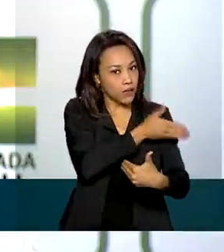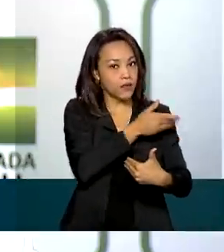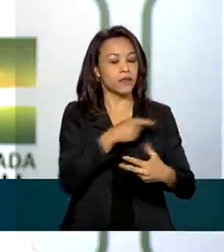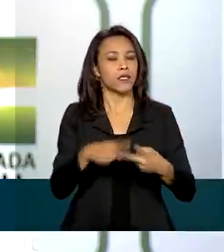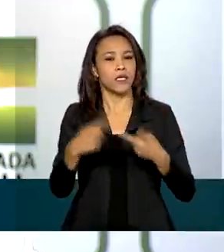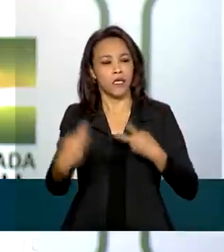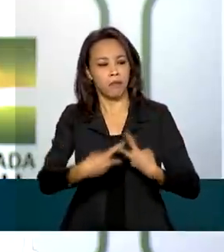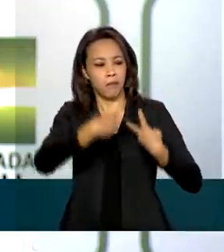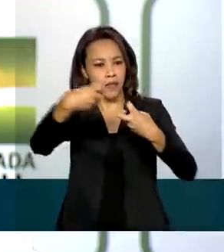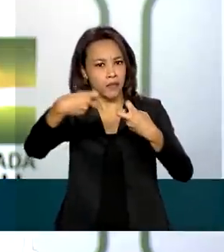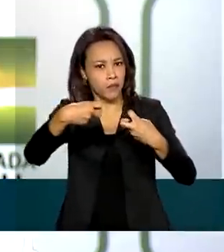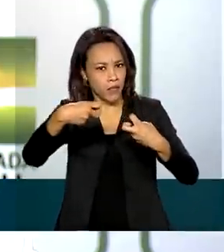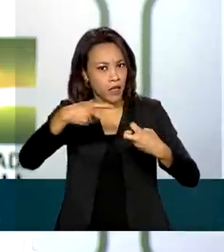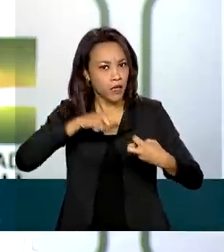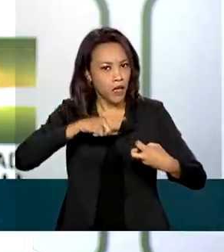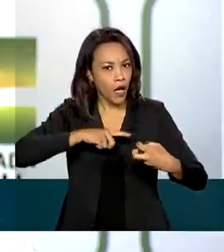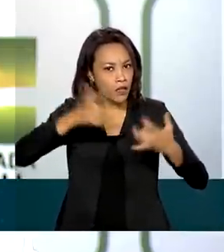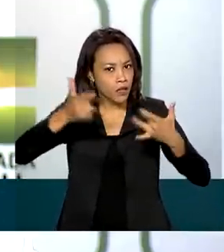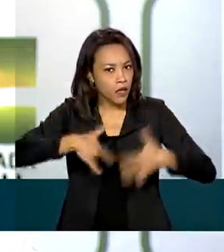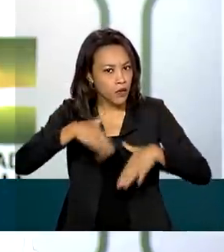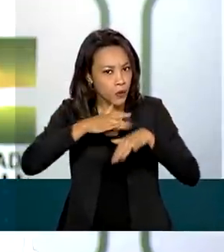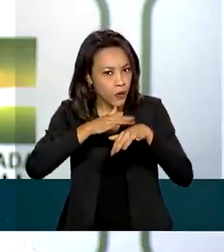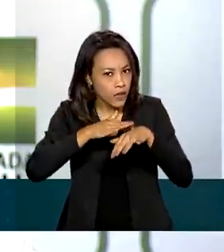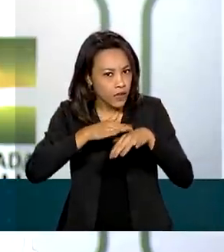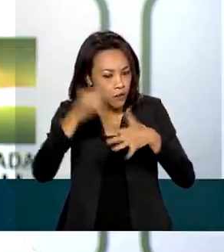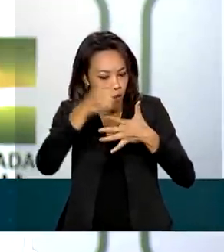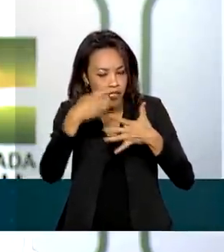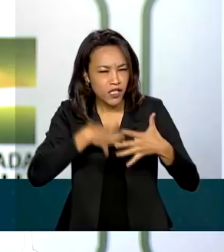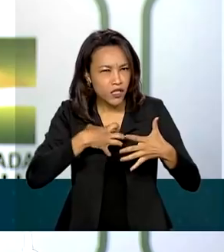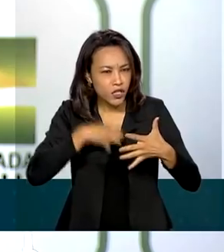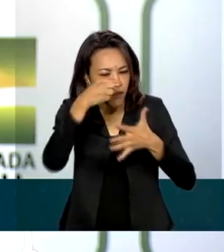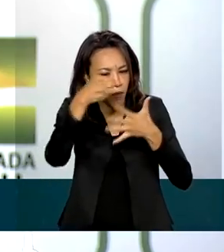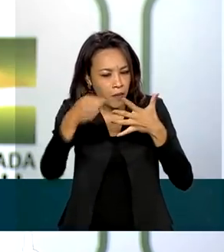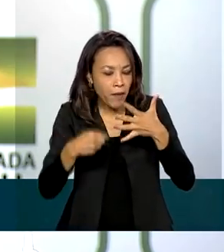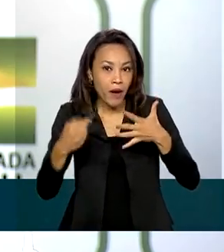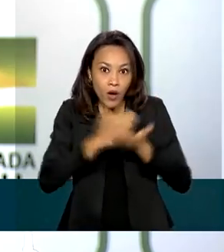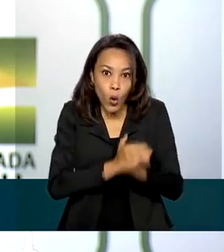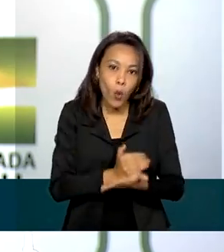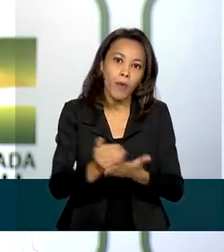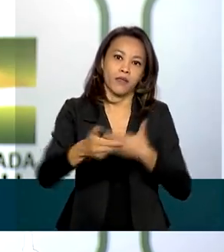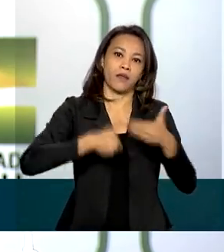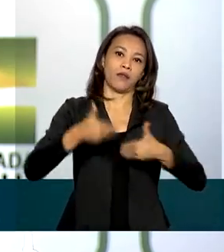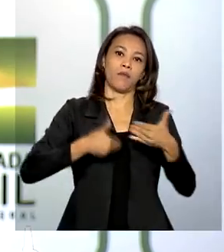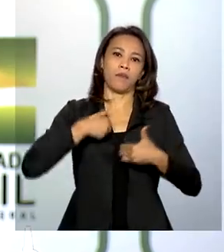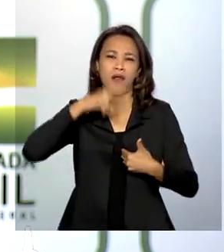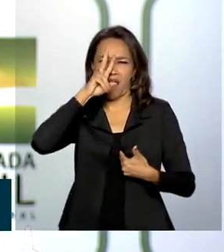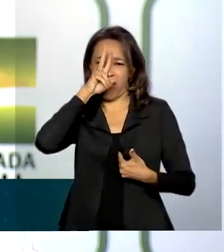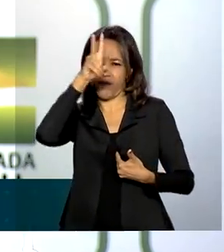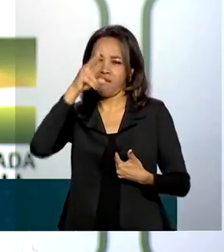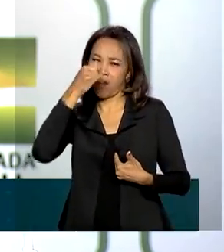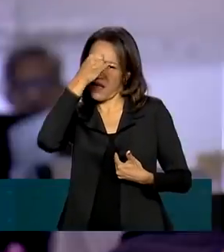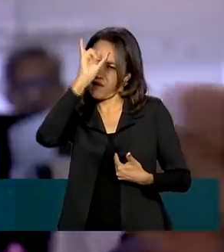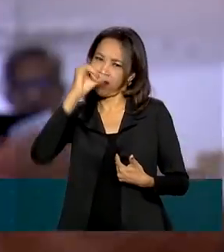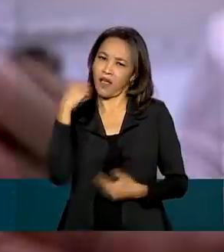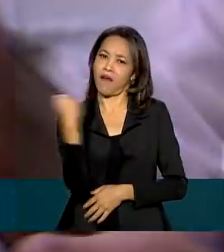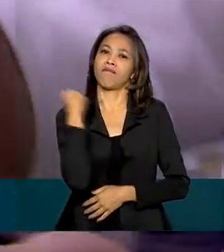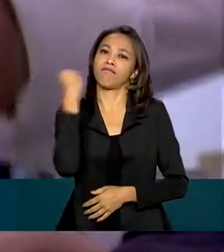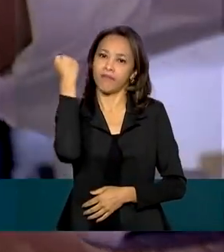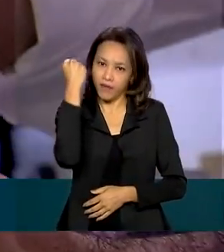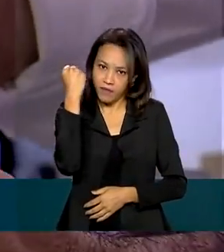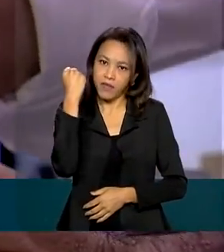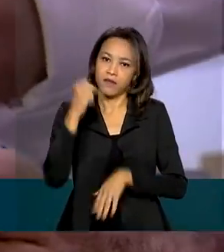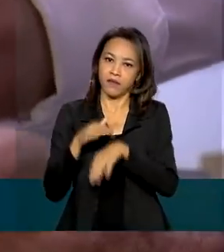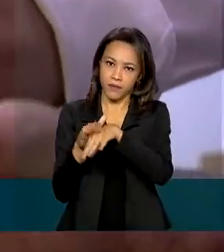diagnóstico precoce que nós vamos começar esse tratamento e evitar um agravamento da doença no paciente. O